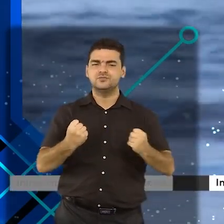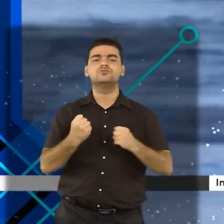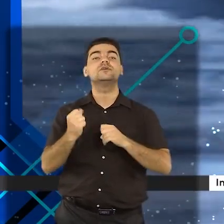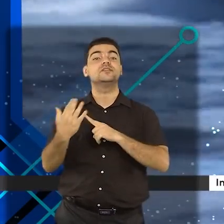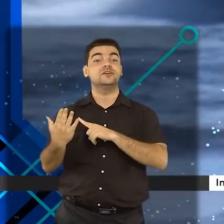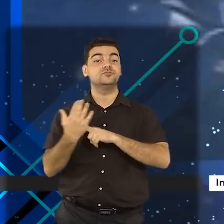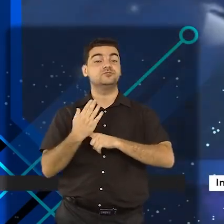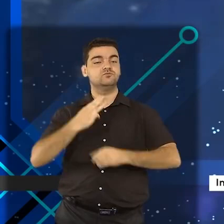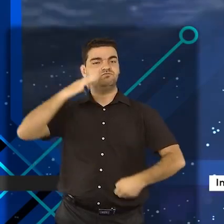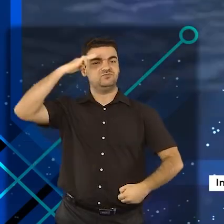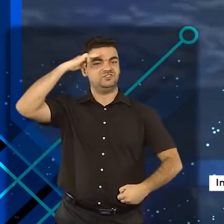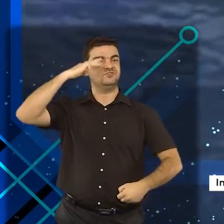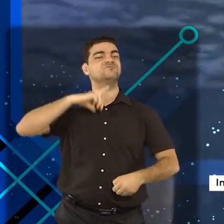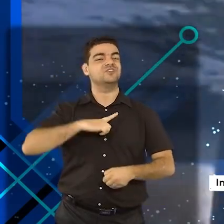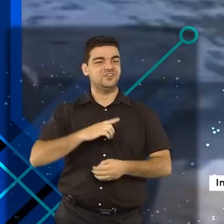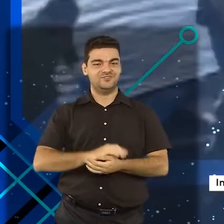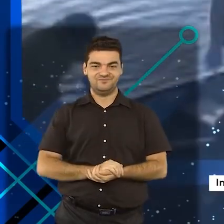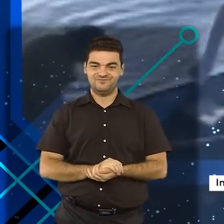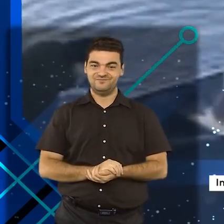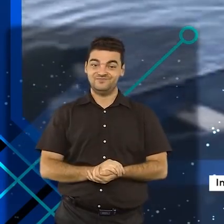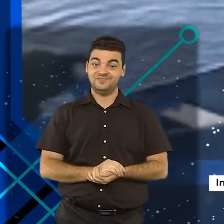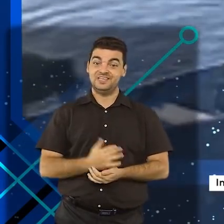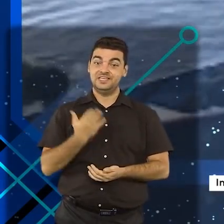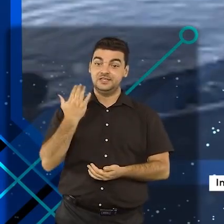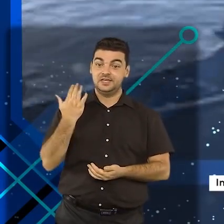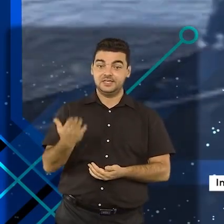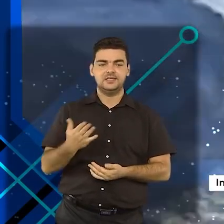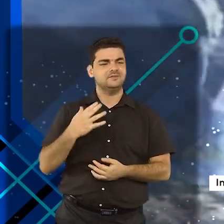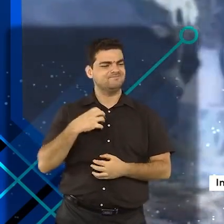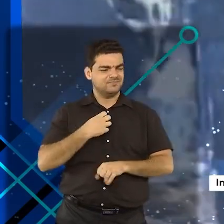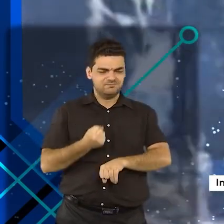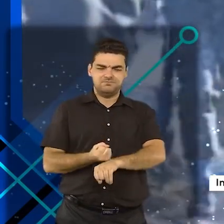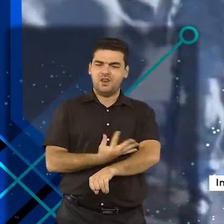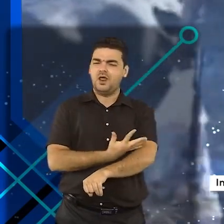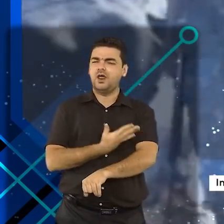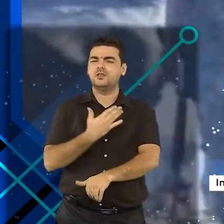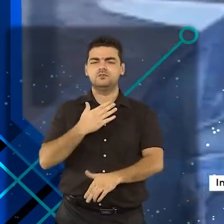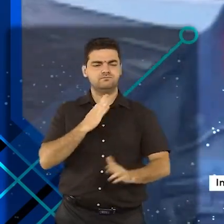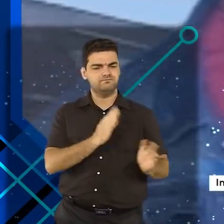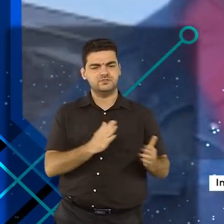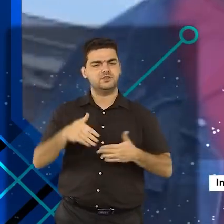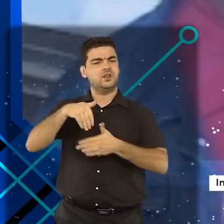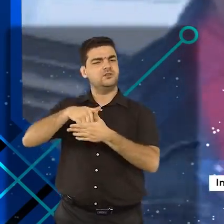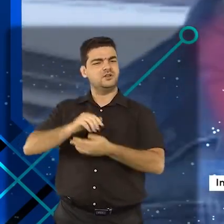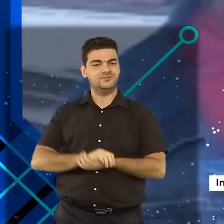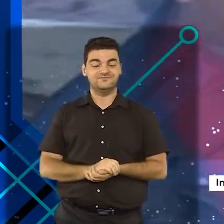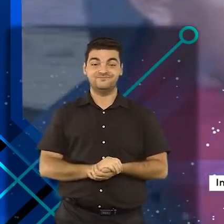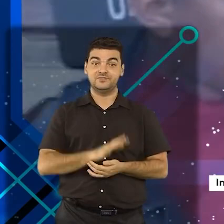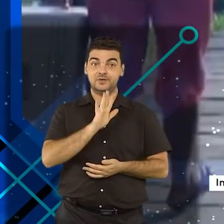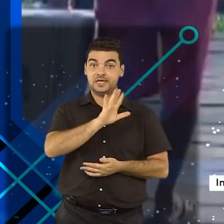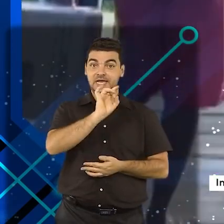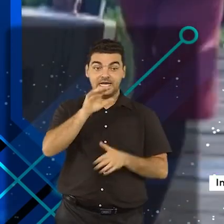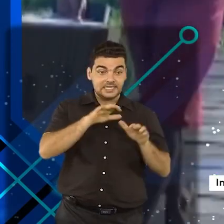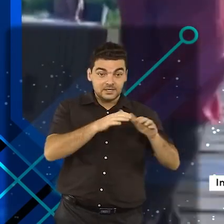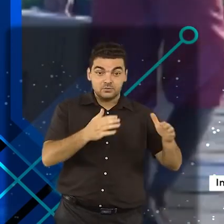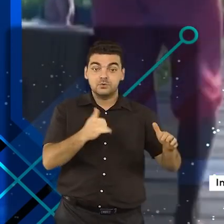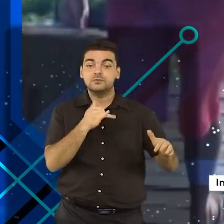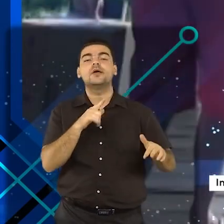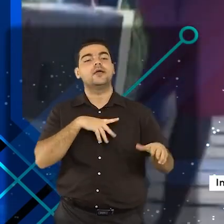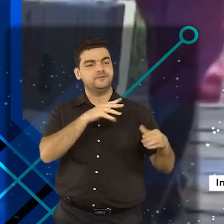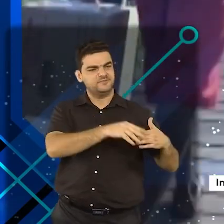ajuda das Forças Armadas. Este é um momento emocionante do processo eleitoral. As urnas são